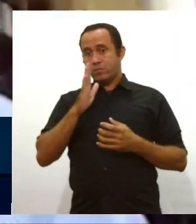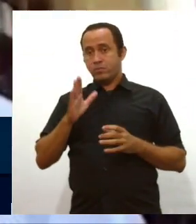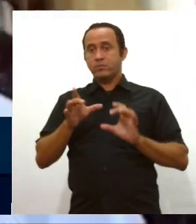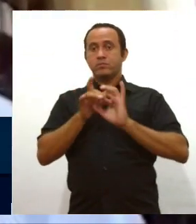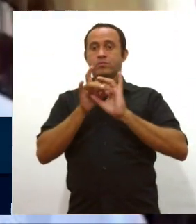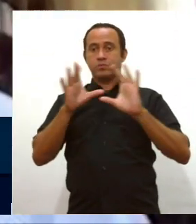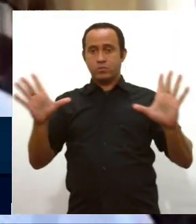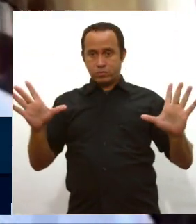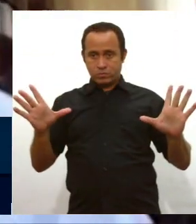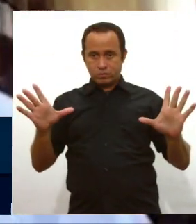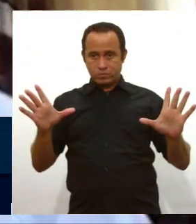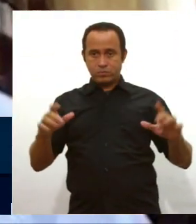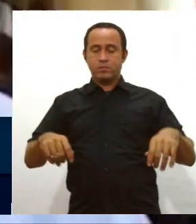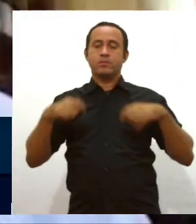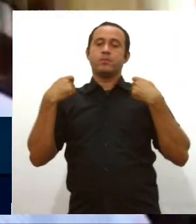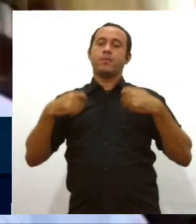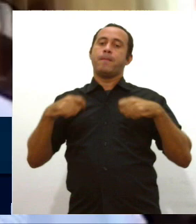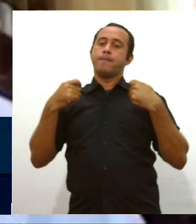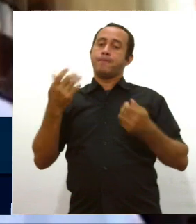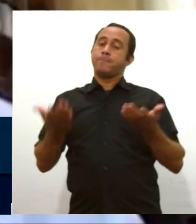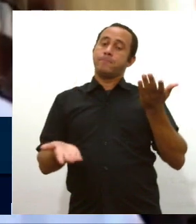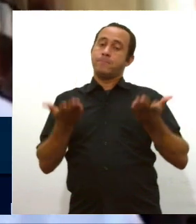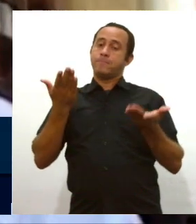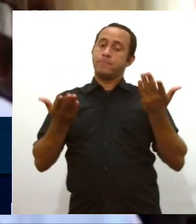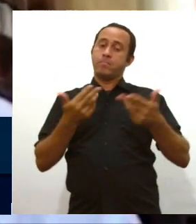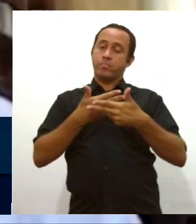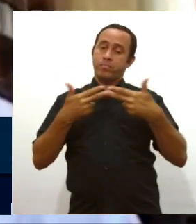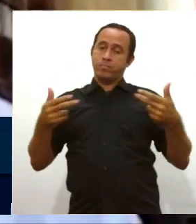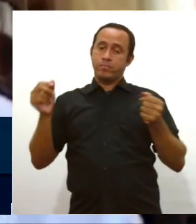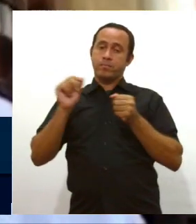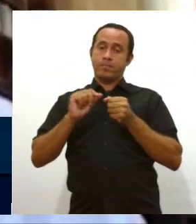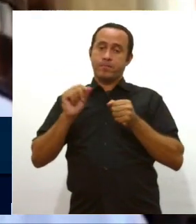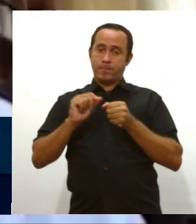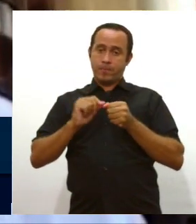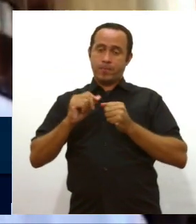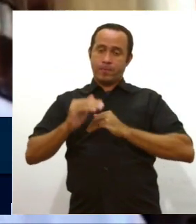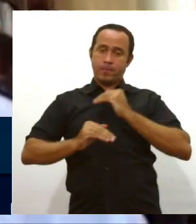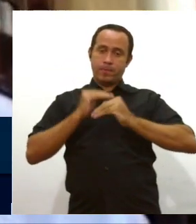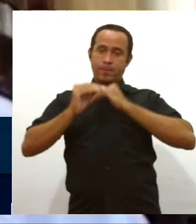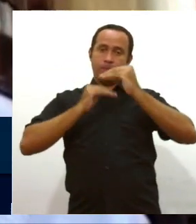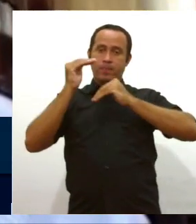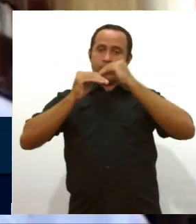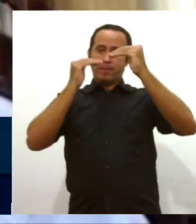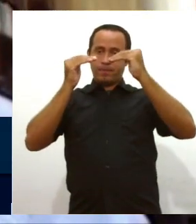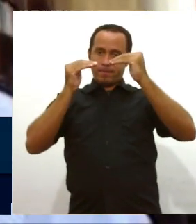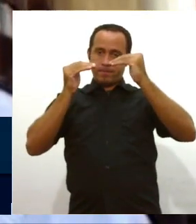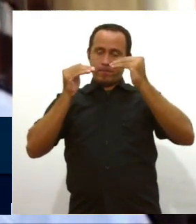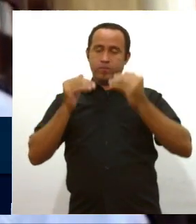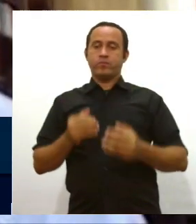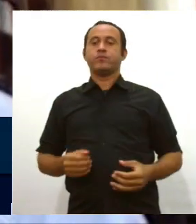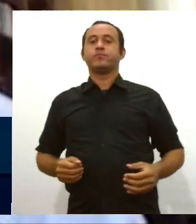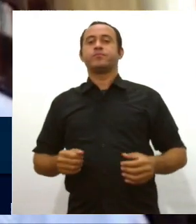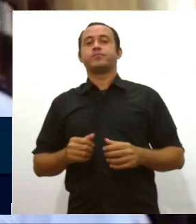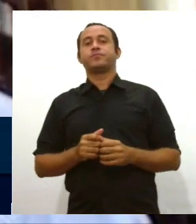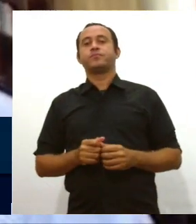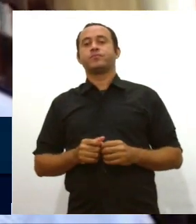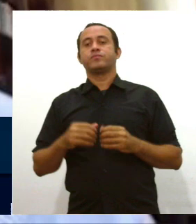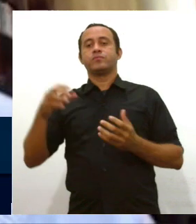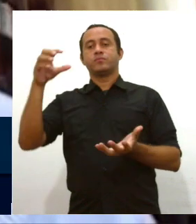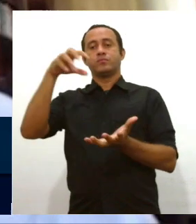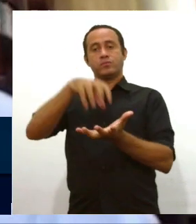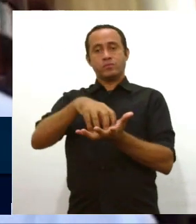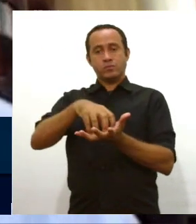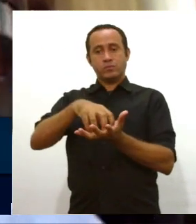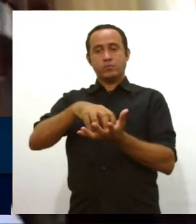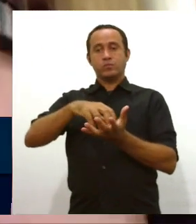mas que ainda depende de muita coisa que está por ser feita. Estamos num processo de independência, senhor presidente, que se iniciou nesse